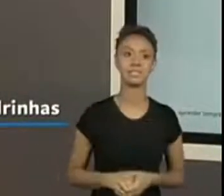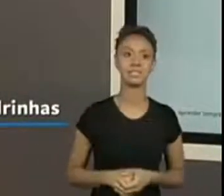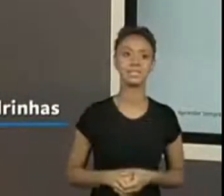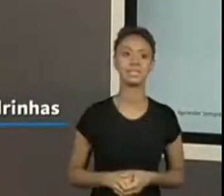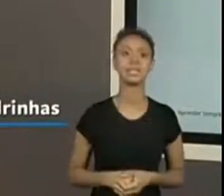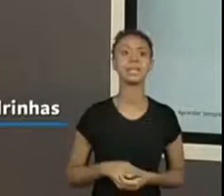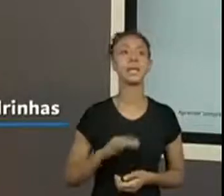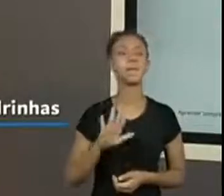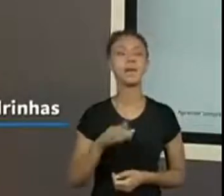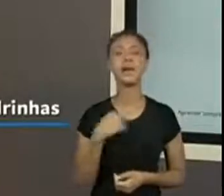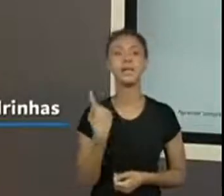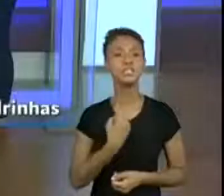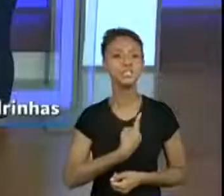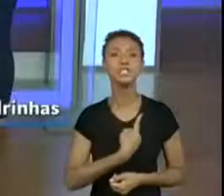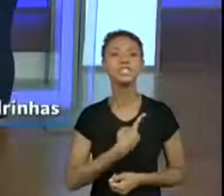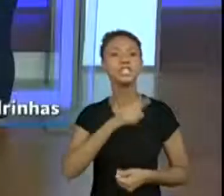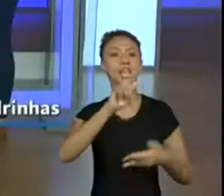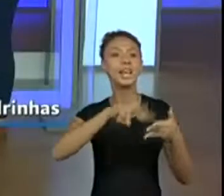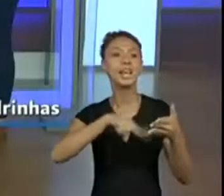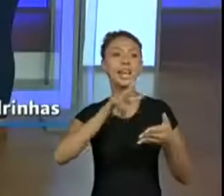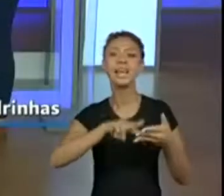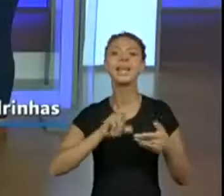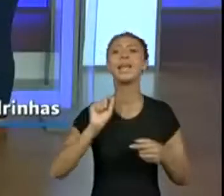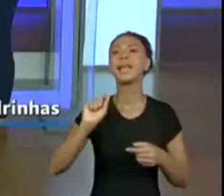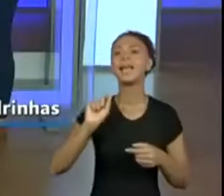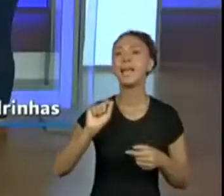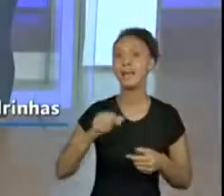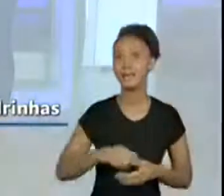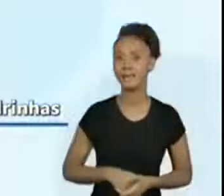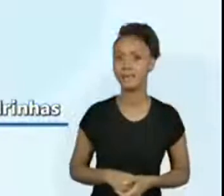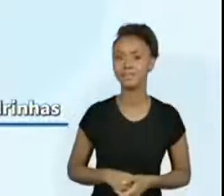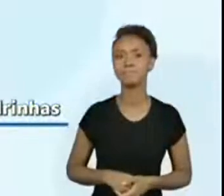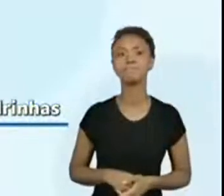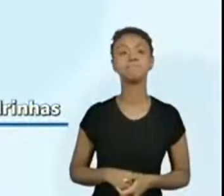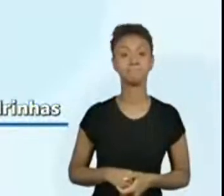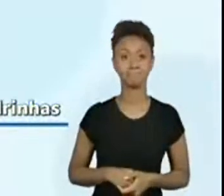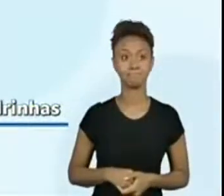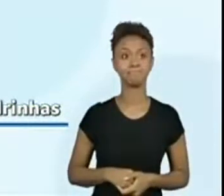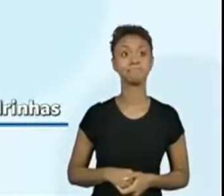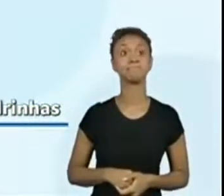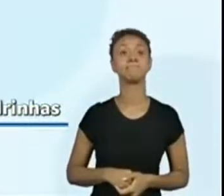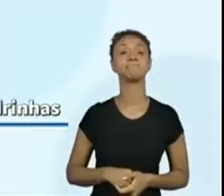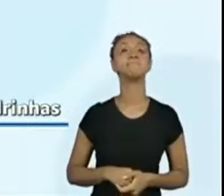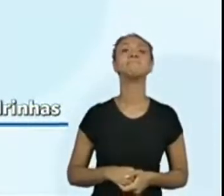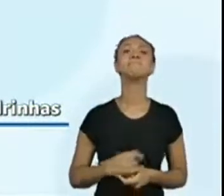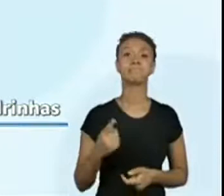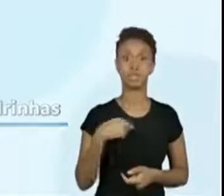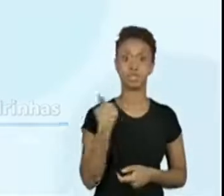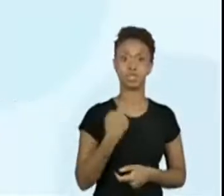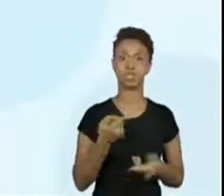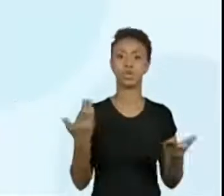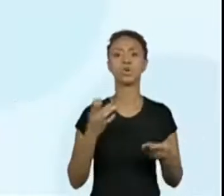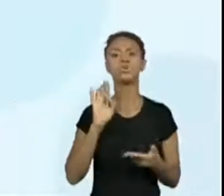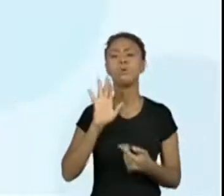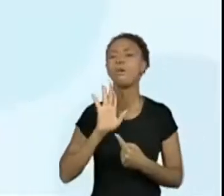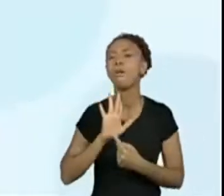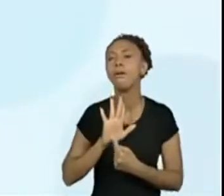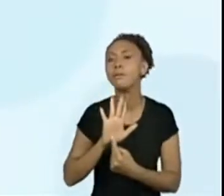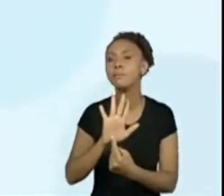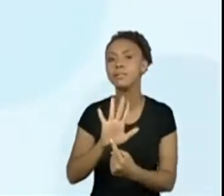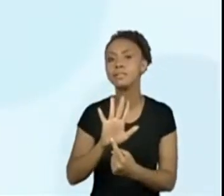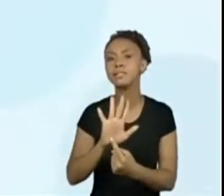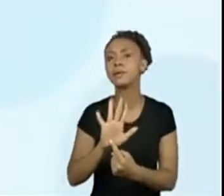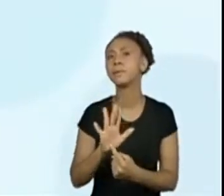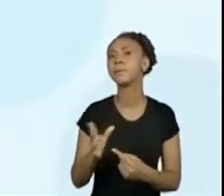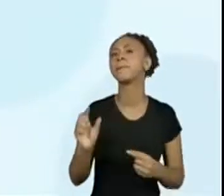gente vai estar fazendo essa leitura? Aí, eu vou pedir aquela ajuda de pensar o quê? Nós estamos aqui apresentando, né? Nós vamos estar lendo